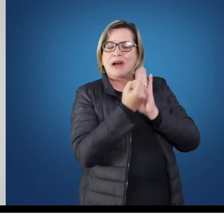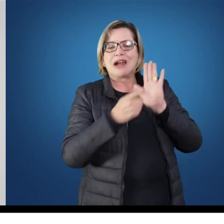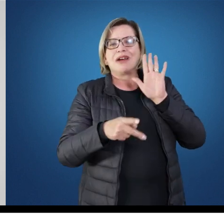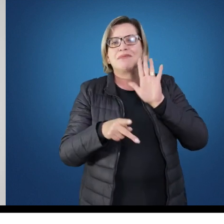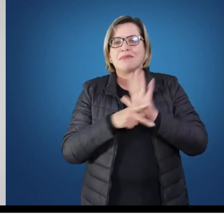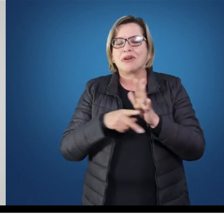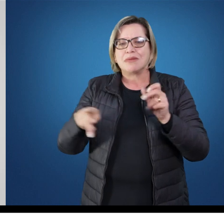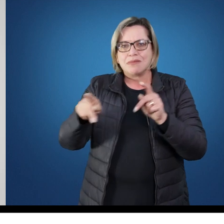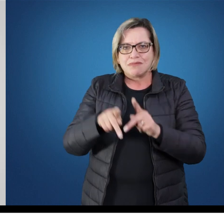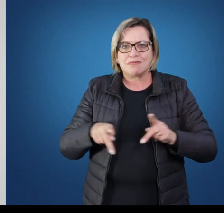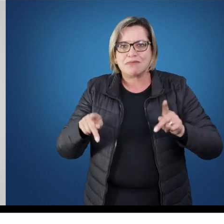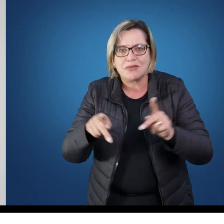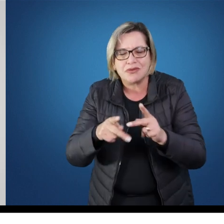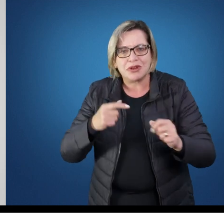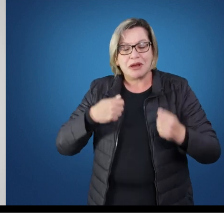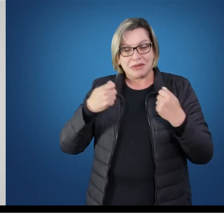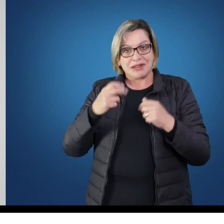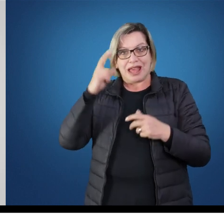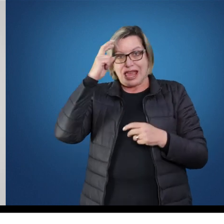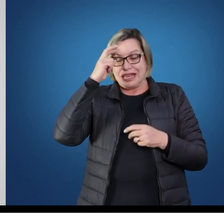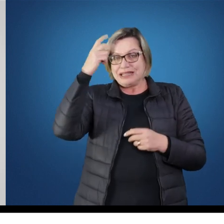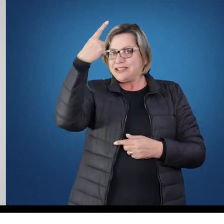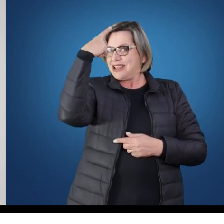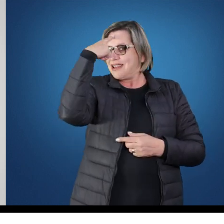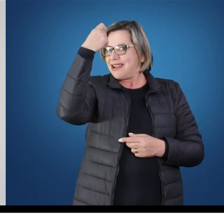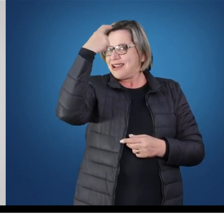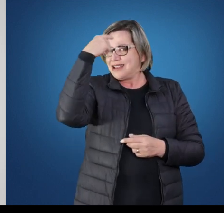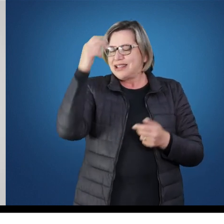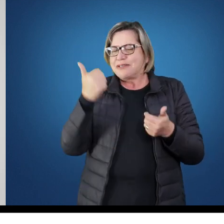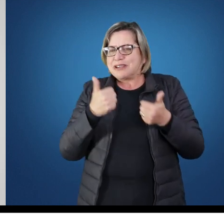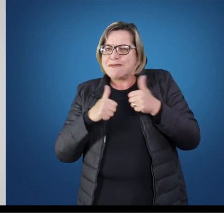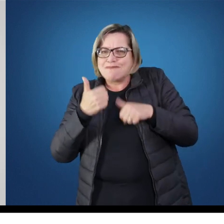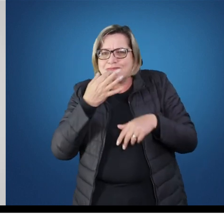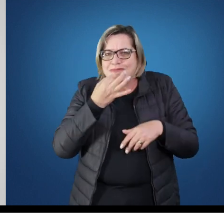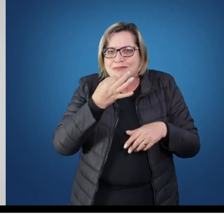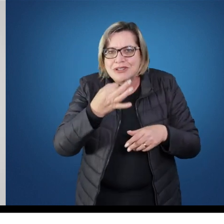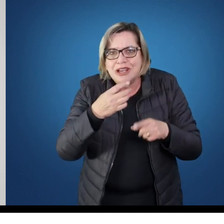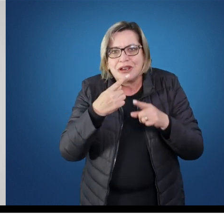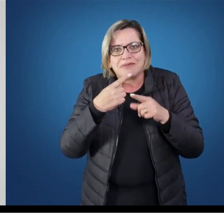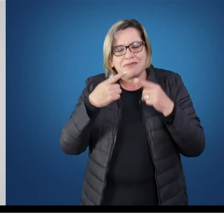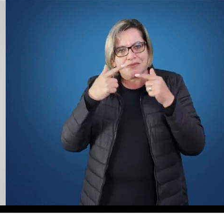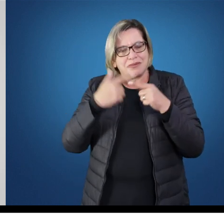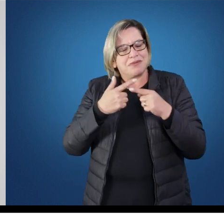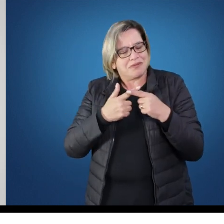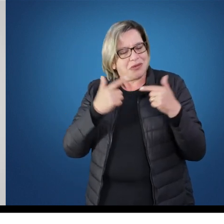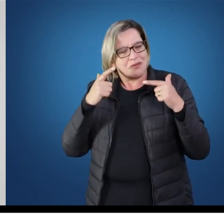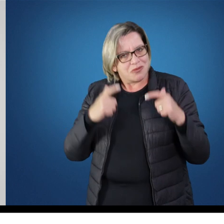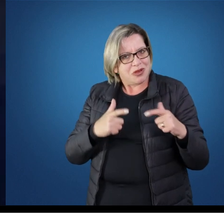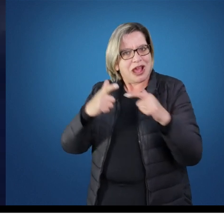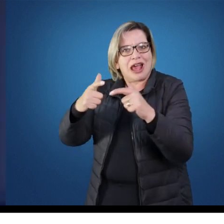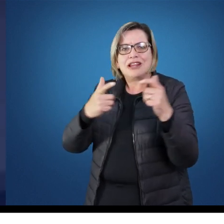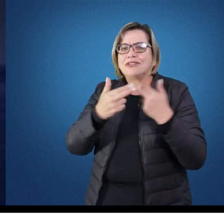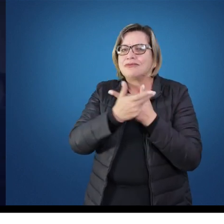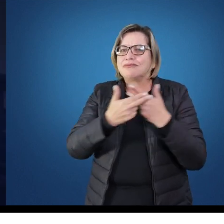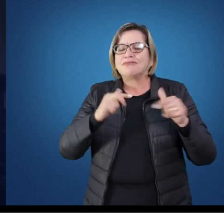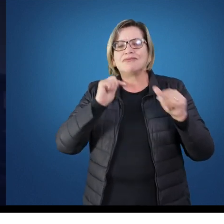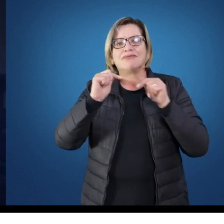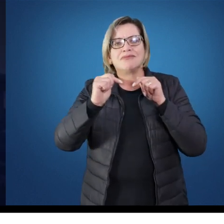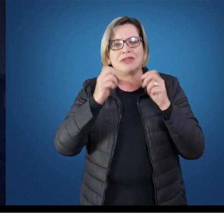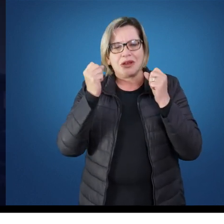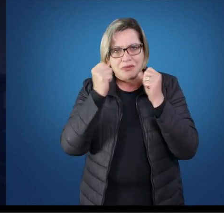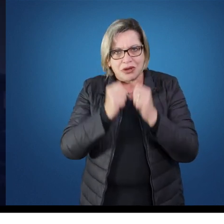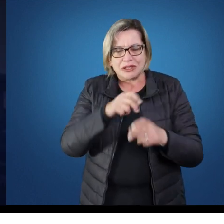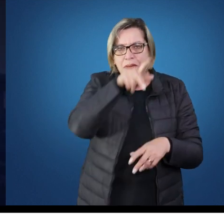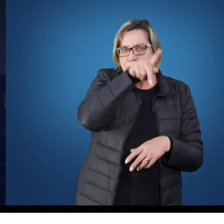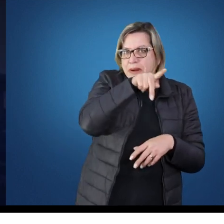público. Trata-se de uma atividade que exige inteligência, criatividade e avaliação crítica, pois seu campo de atuação é amplo e exigente. O curso de